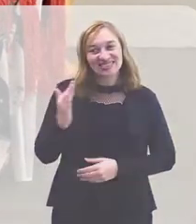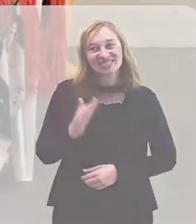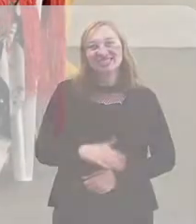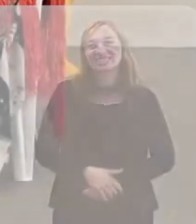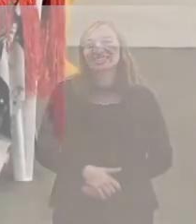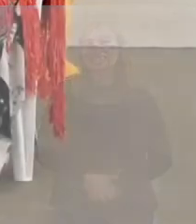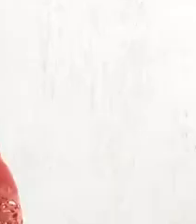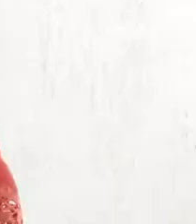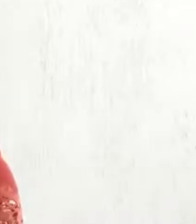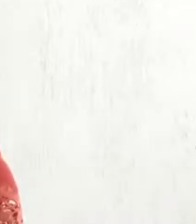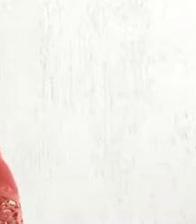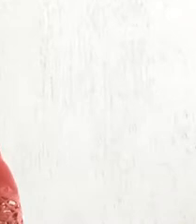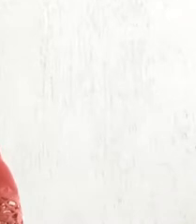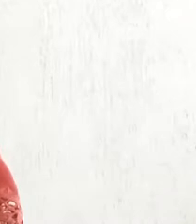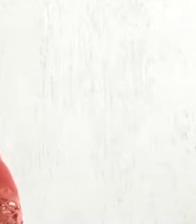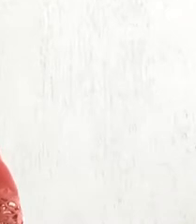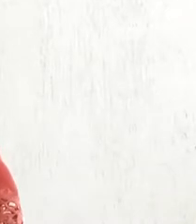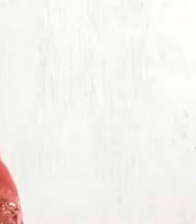lá. Vamos lá.